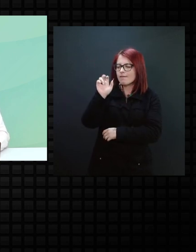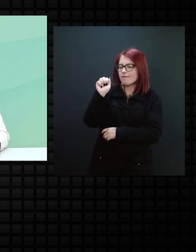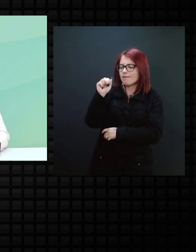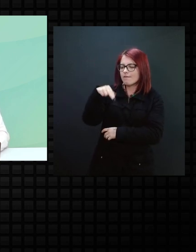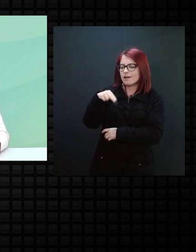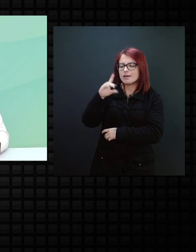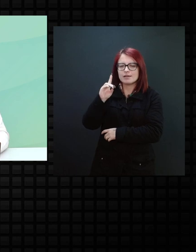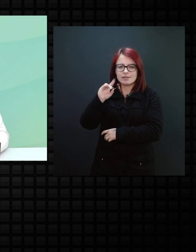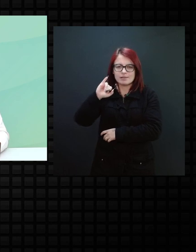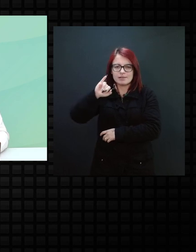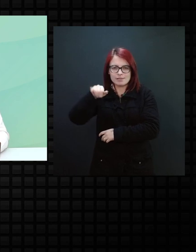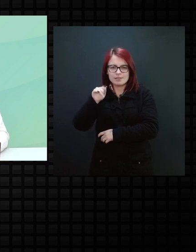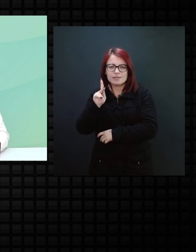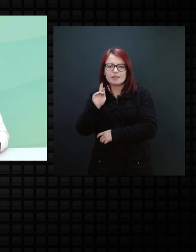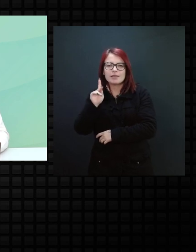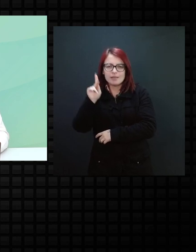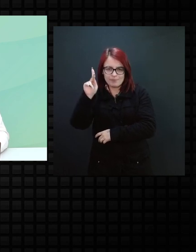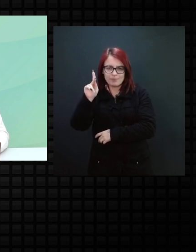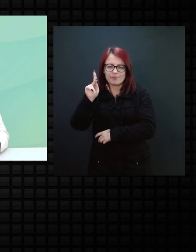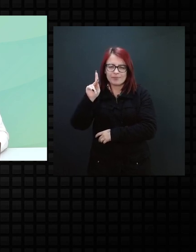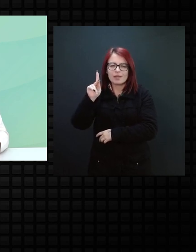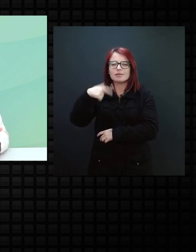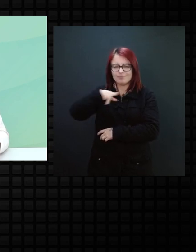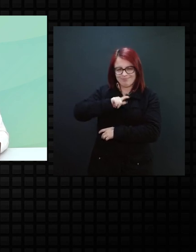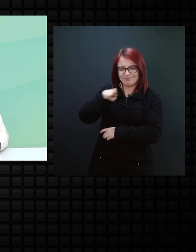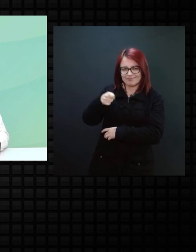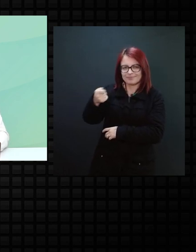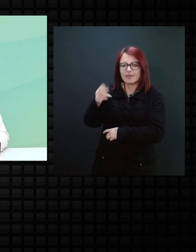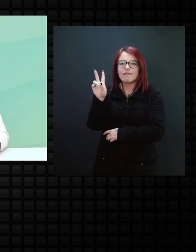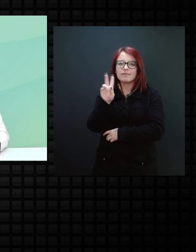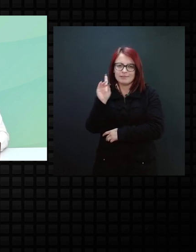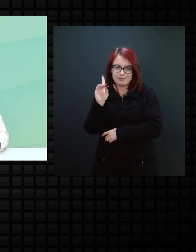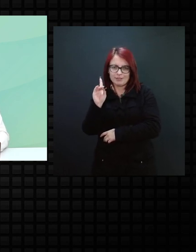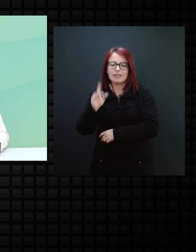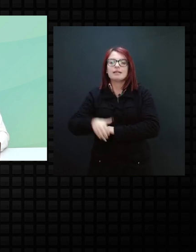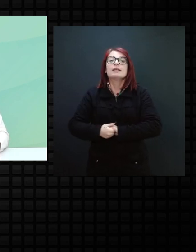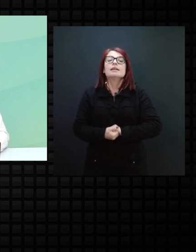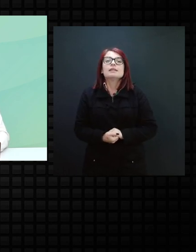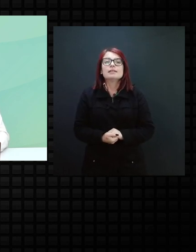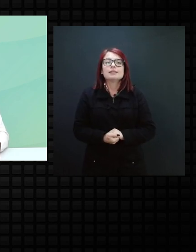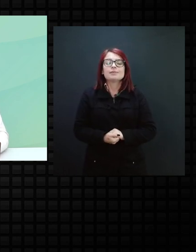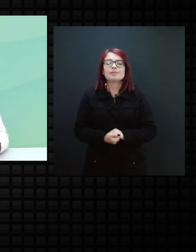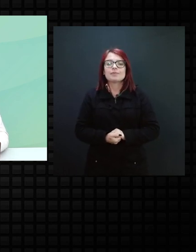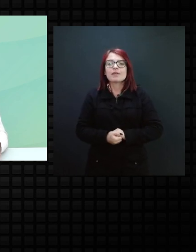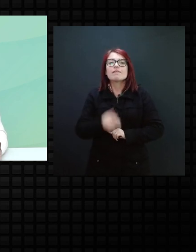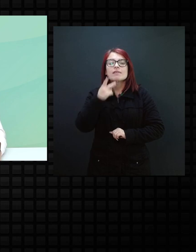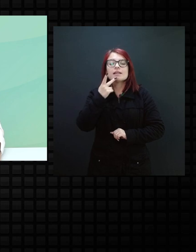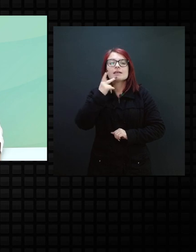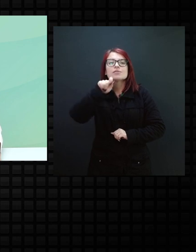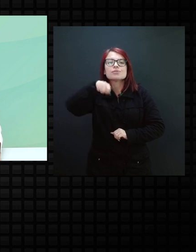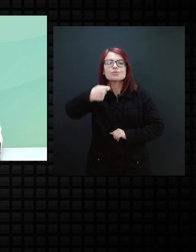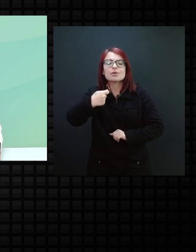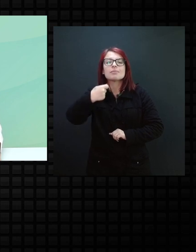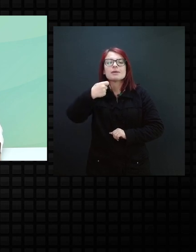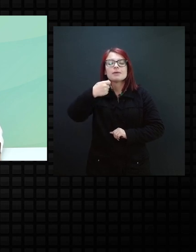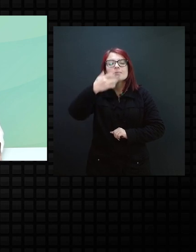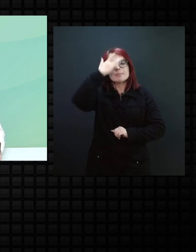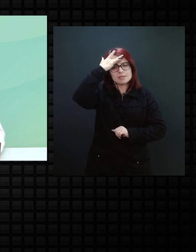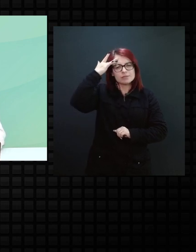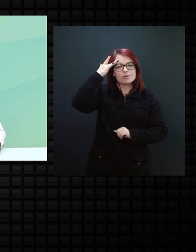nosso trabalho com o nosso estudante surdocego congênito. Sim, professor. gostaria que você